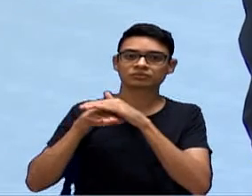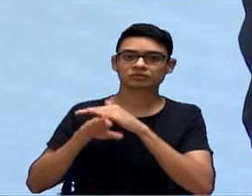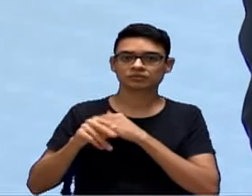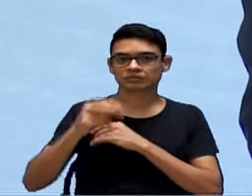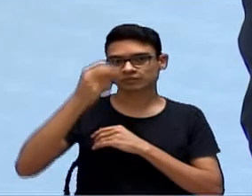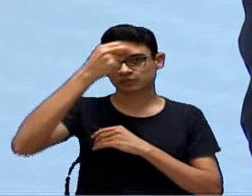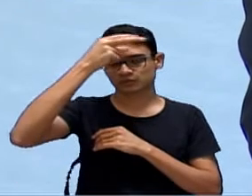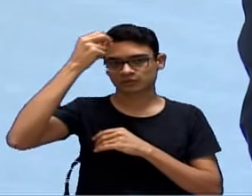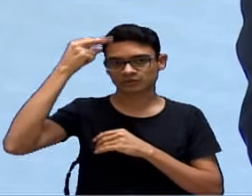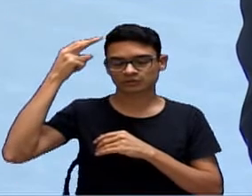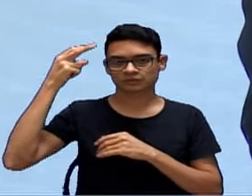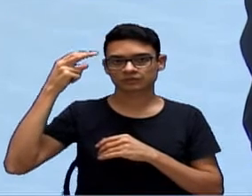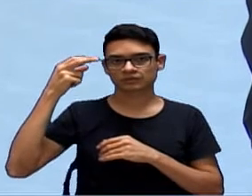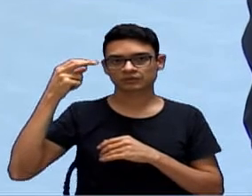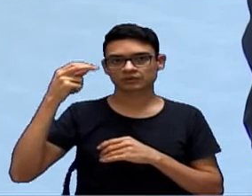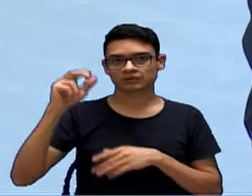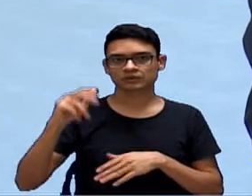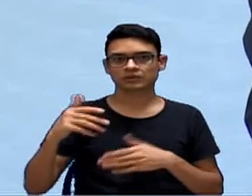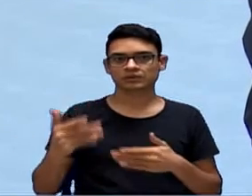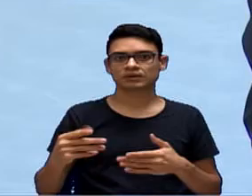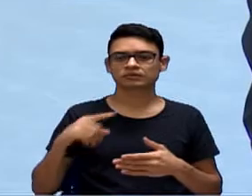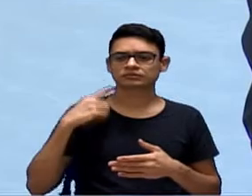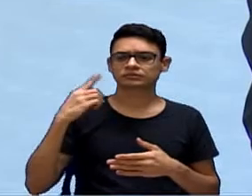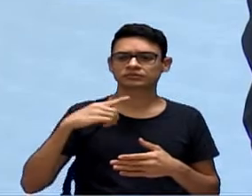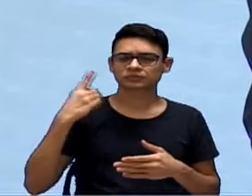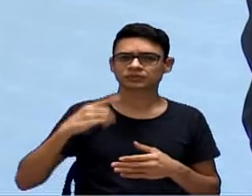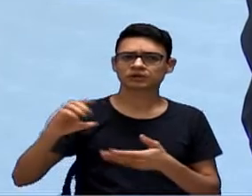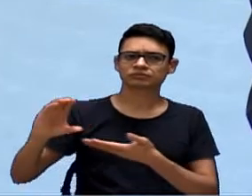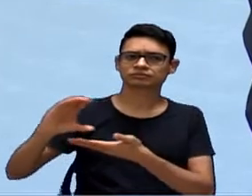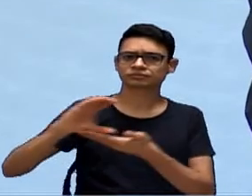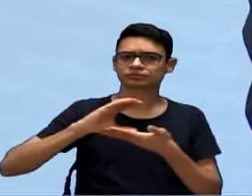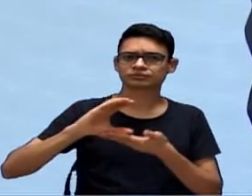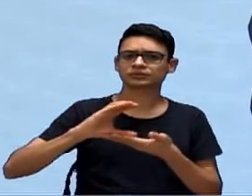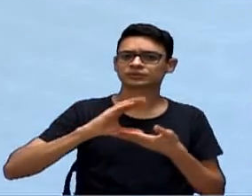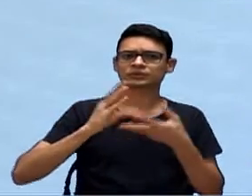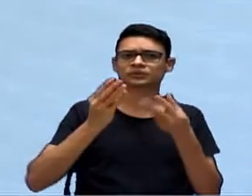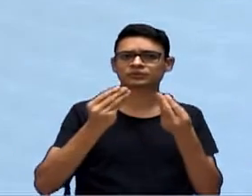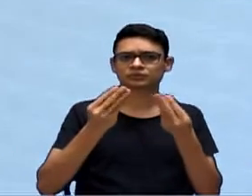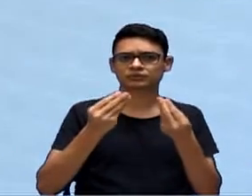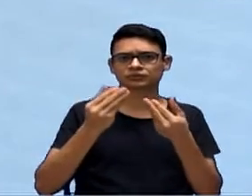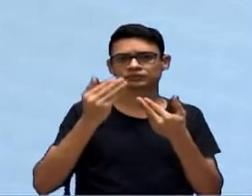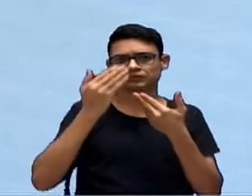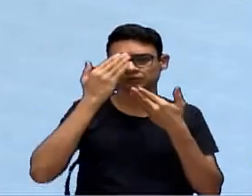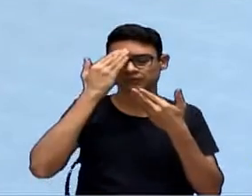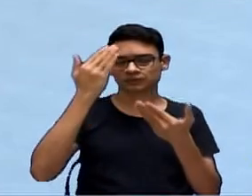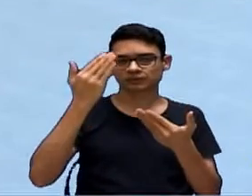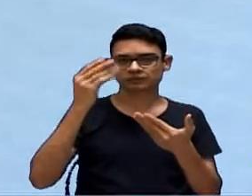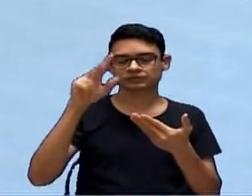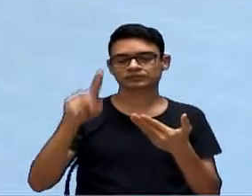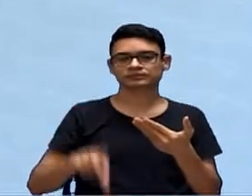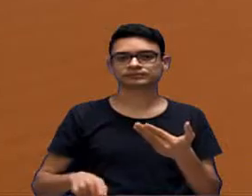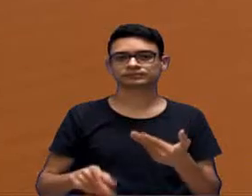milhões. O deputado Cezinha de Madureira tem mandado muito recurso para a cidade. Somente, muito obrigado, presidente.